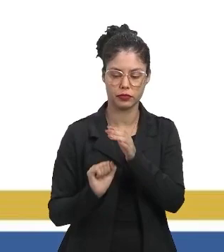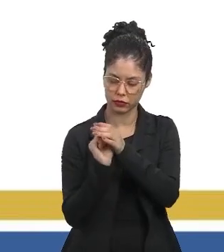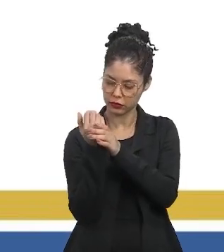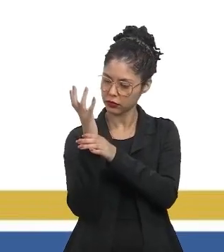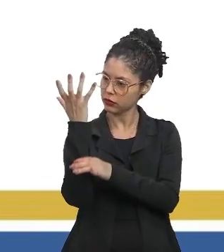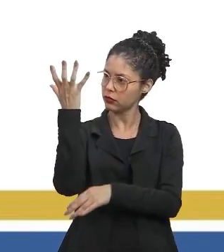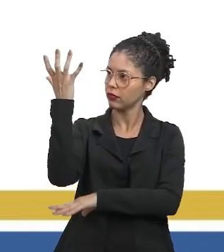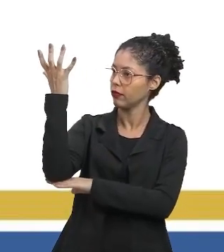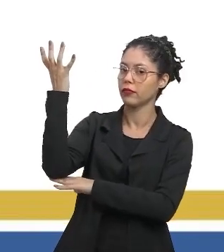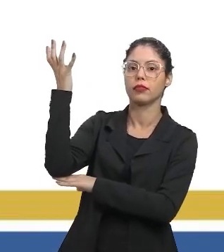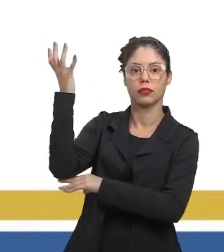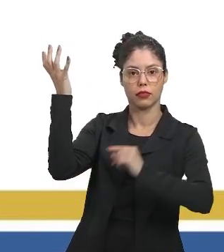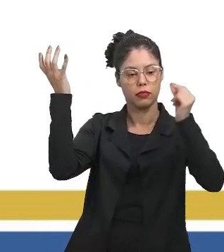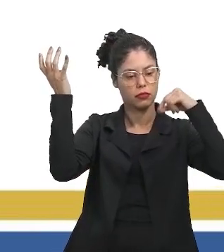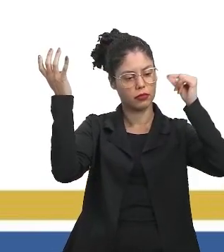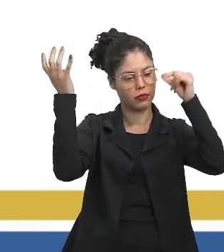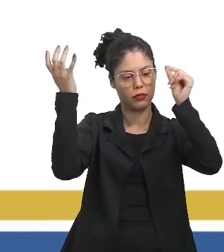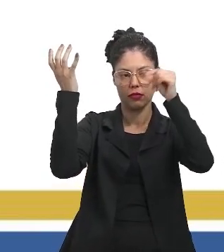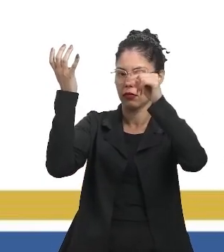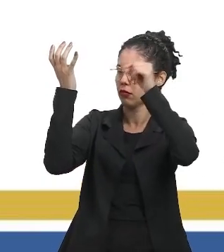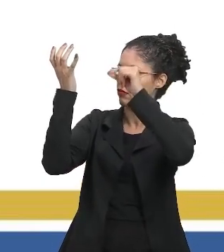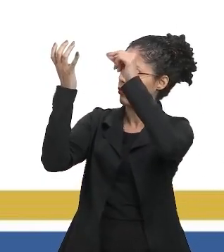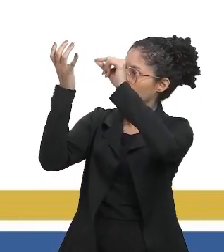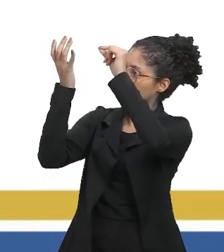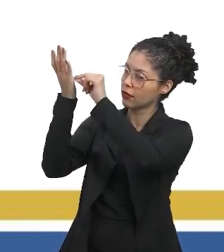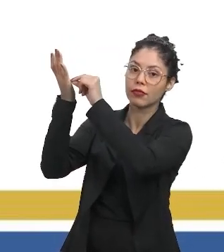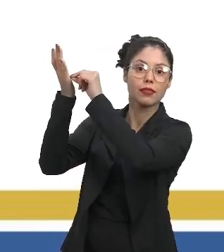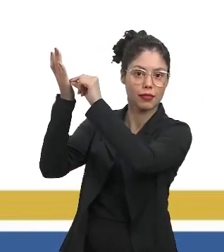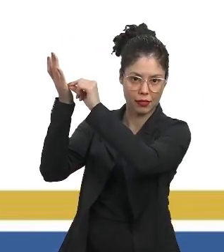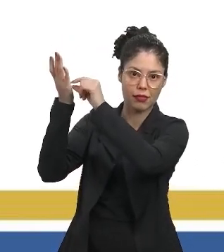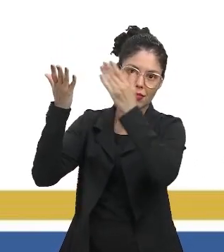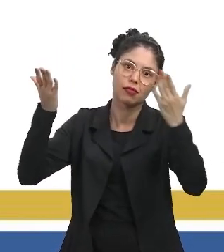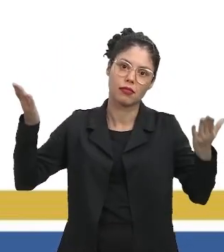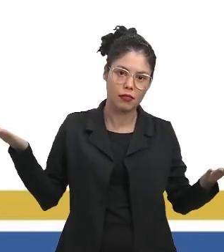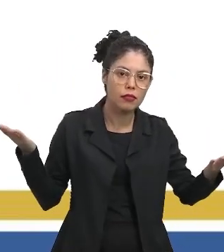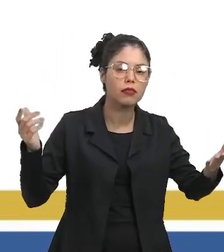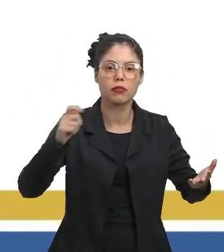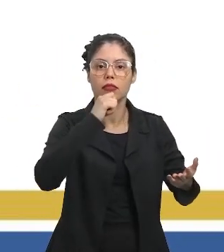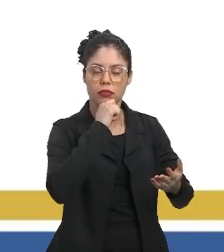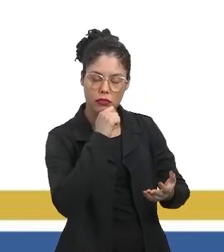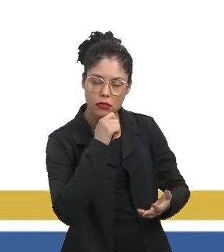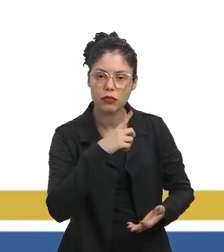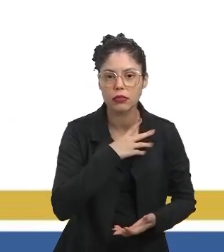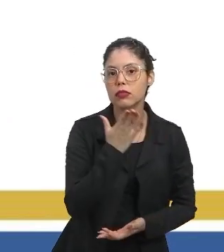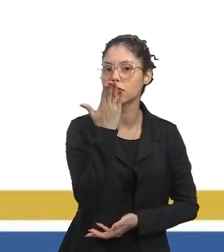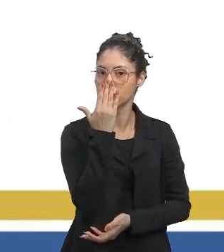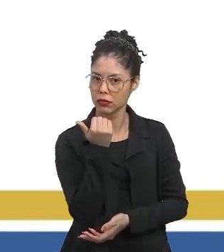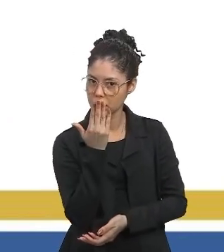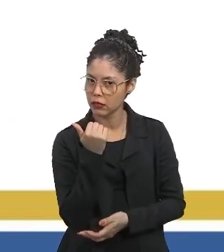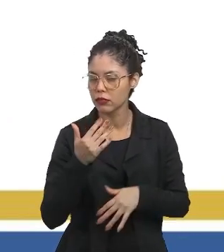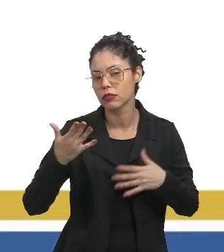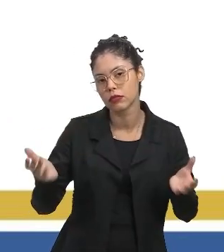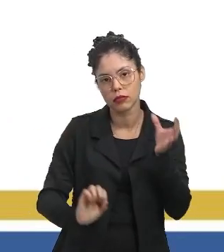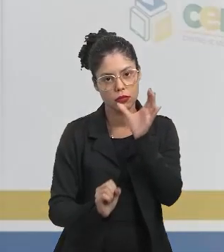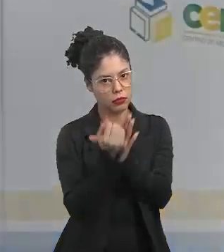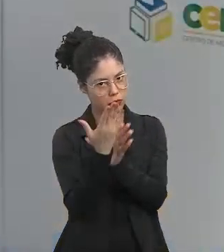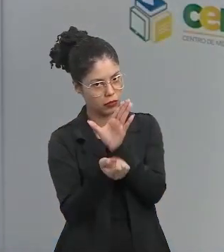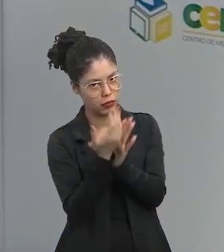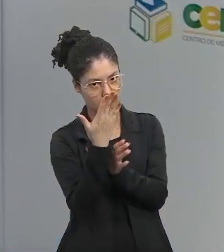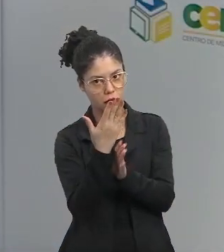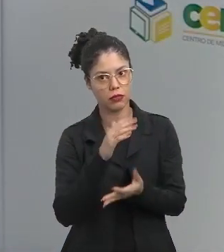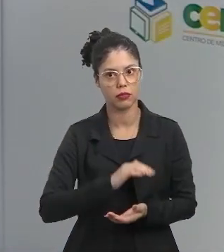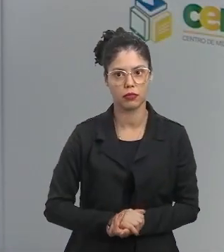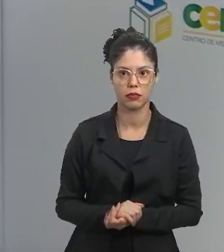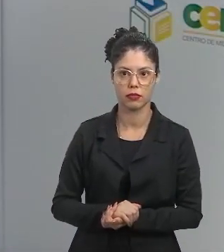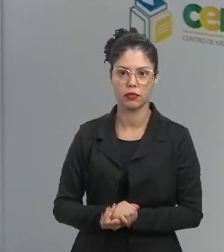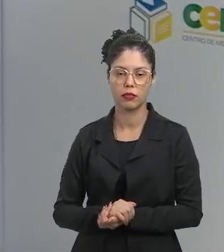De repente, vai acontecer a formação de flores. Flores vão produzir a